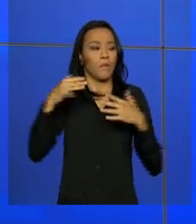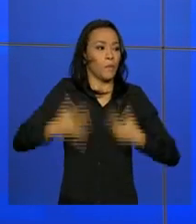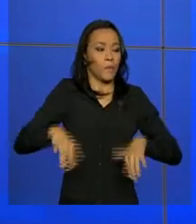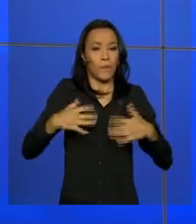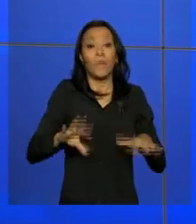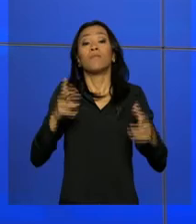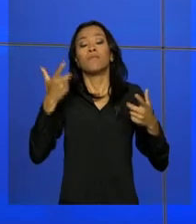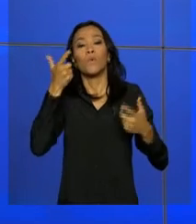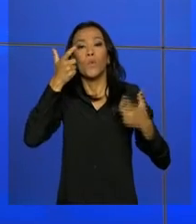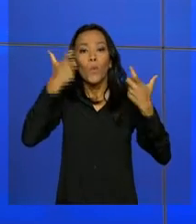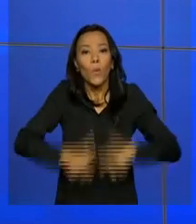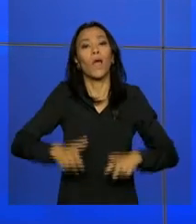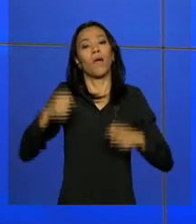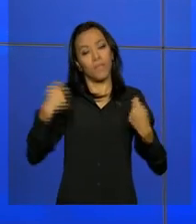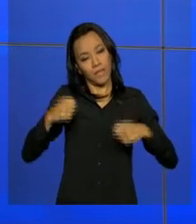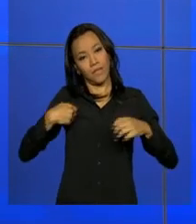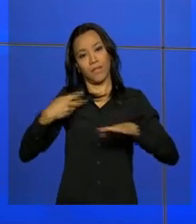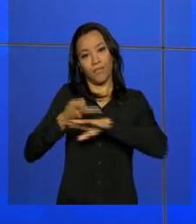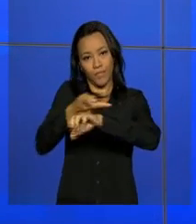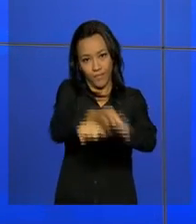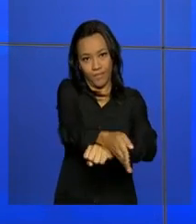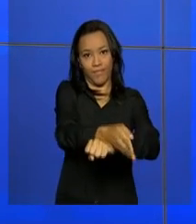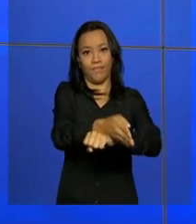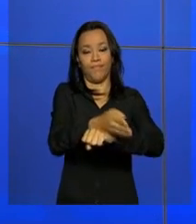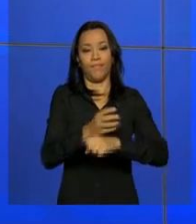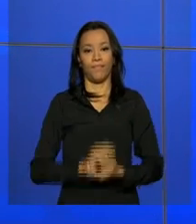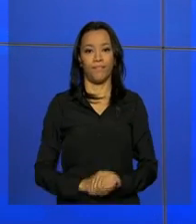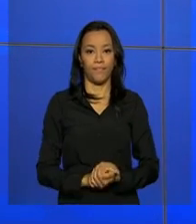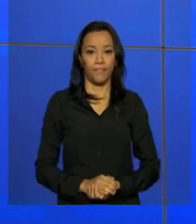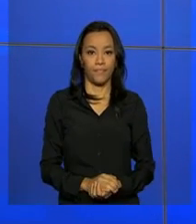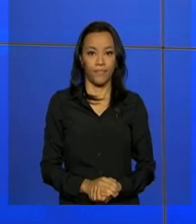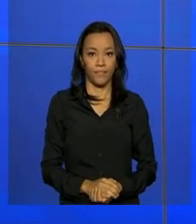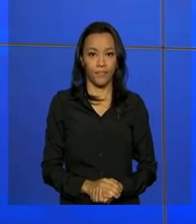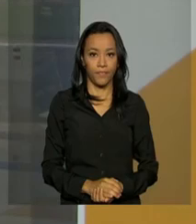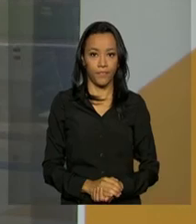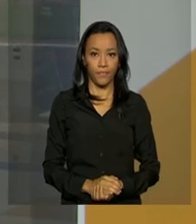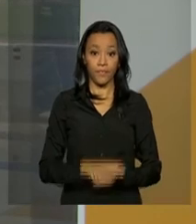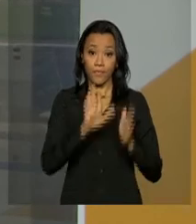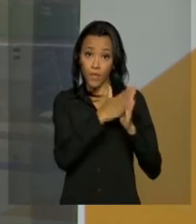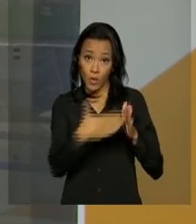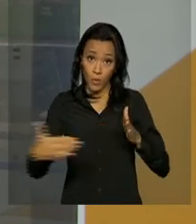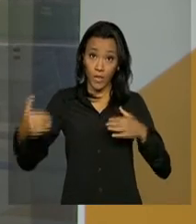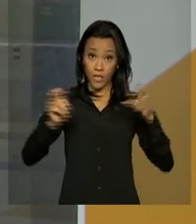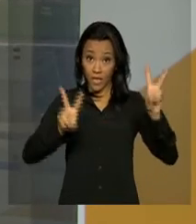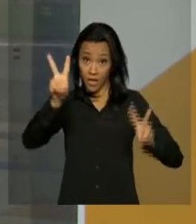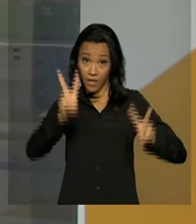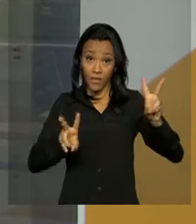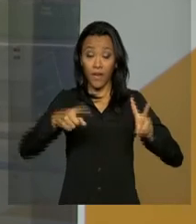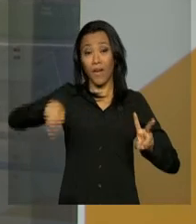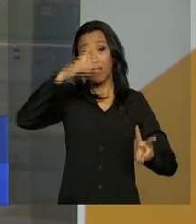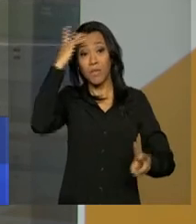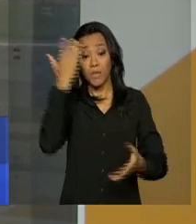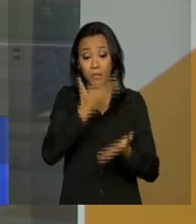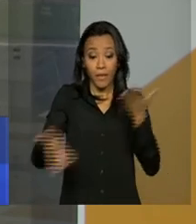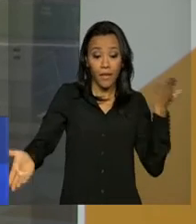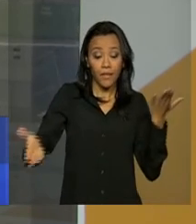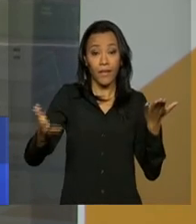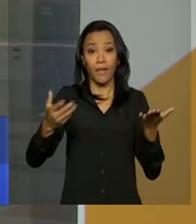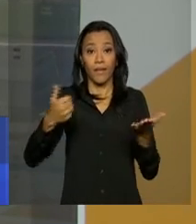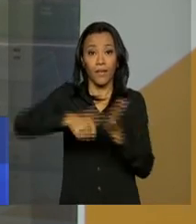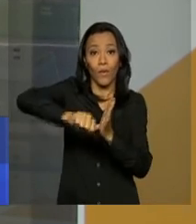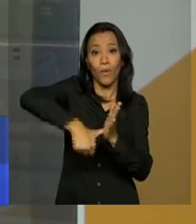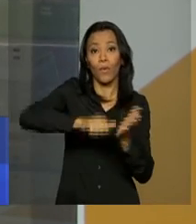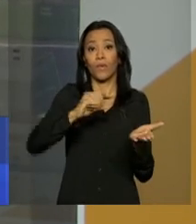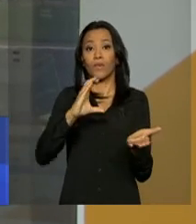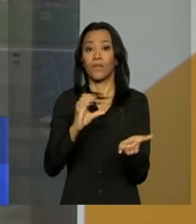tem um lugar certo para iniciar a procura por eles. Durante o carnaval é muito comum perder ou achar os